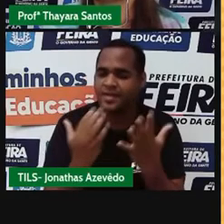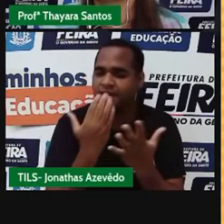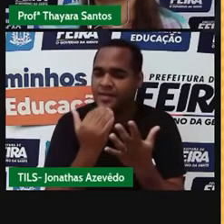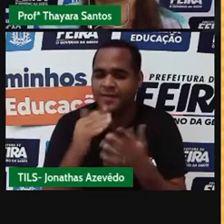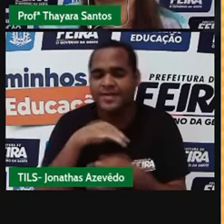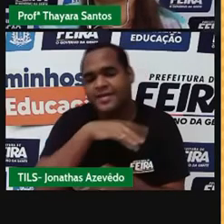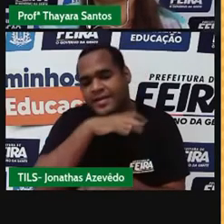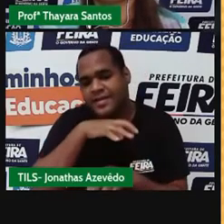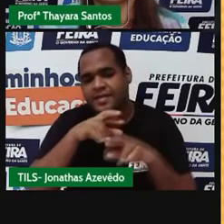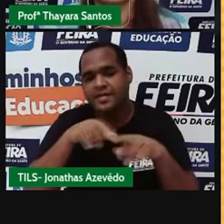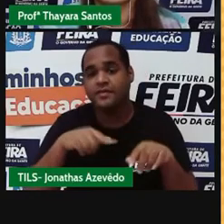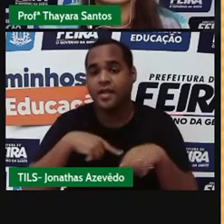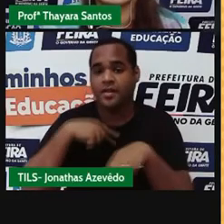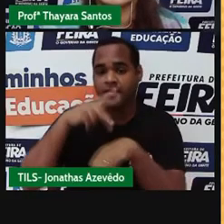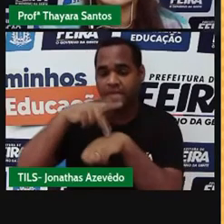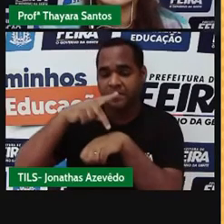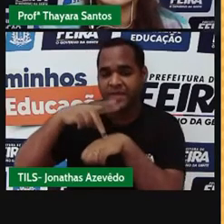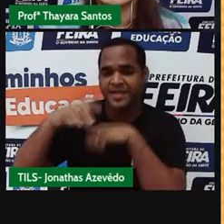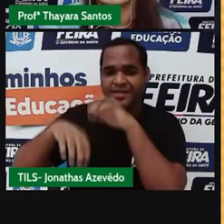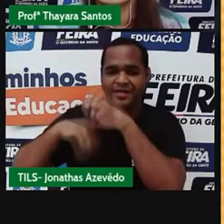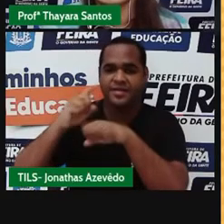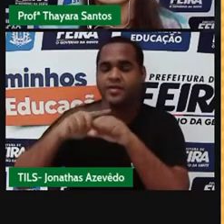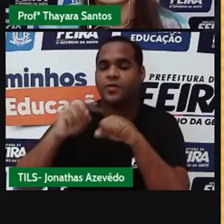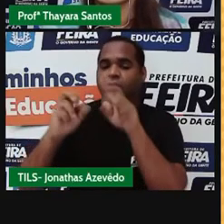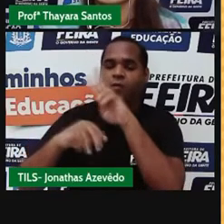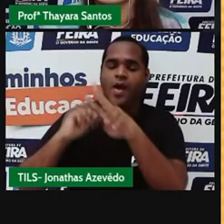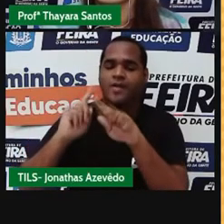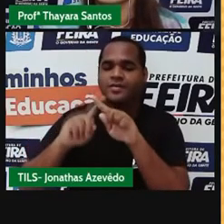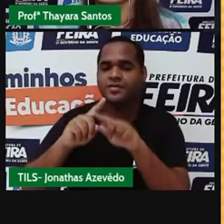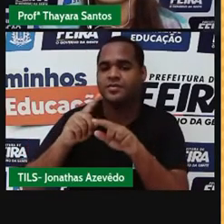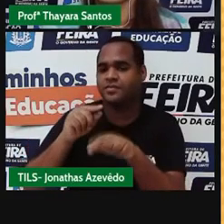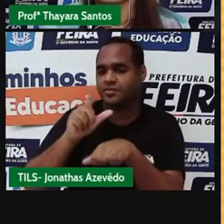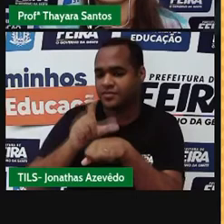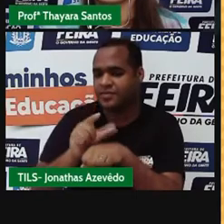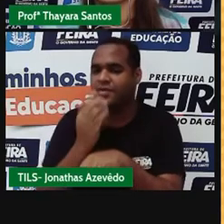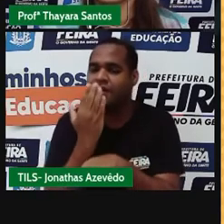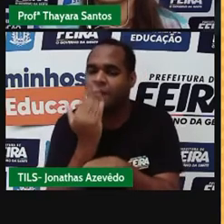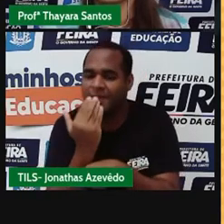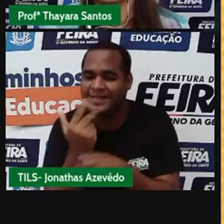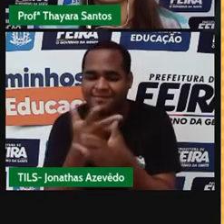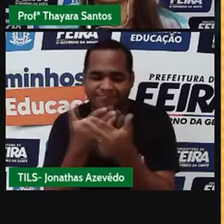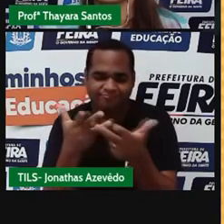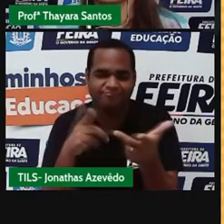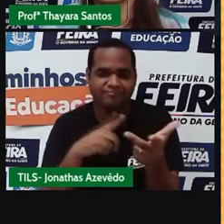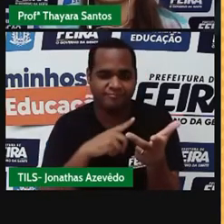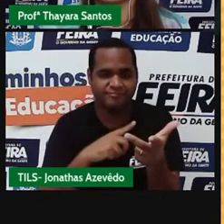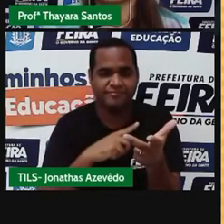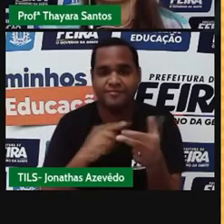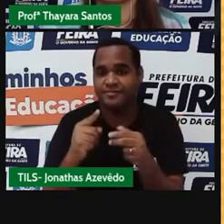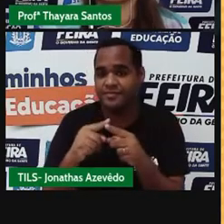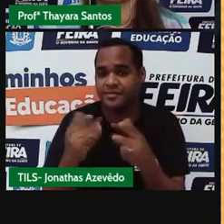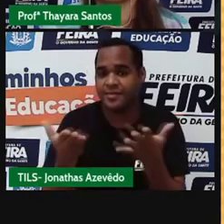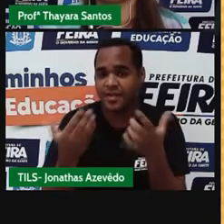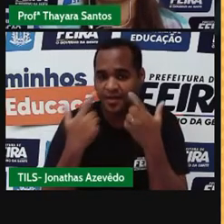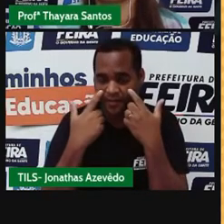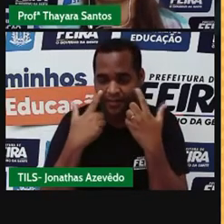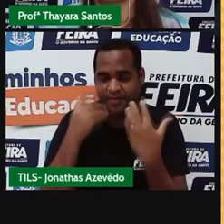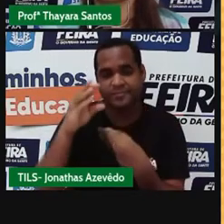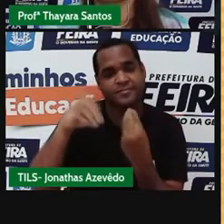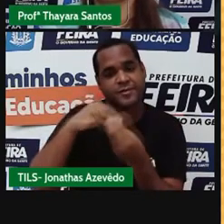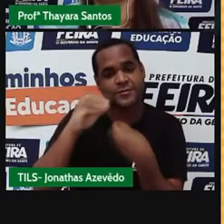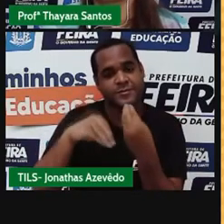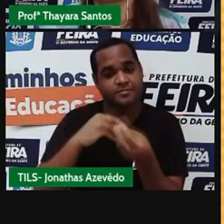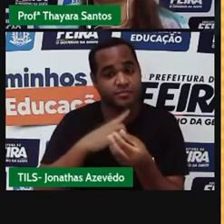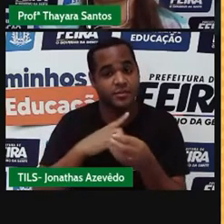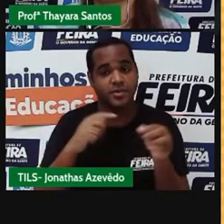os animais, as rochas, o ar, o solo, a água e os alimentos. Vimos na nossa aula anterior que essas misturas